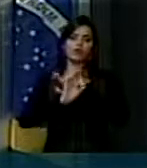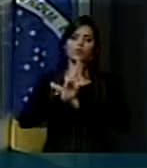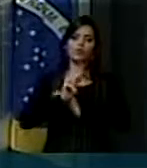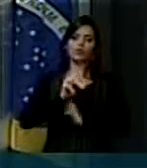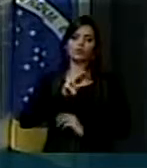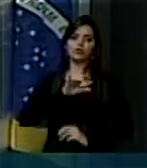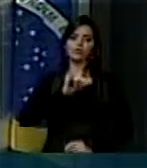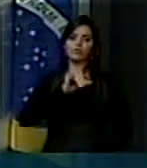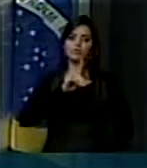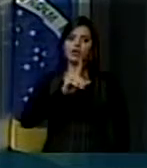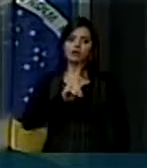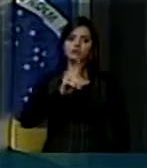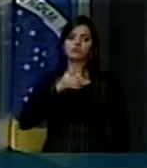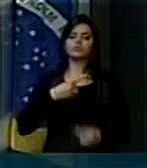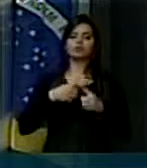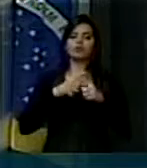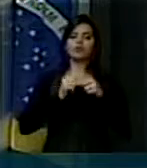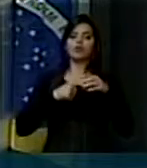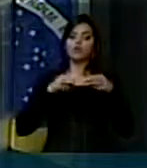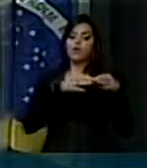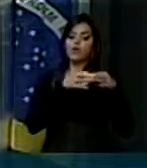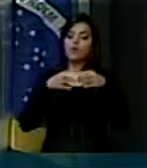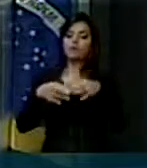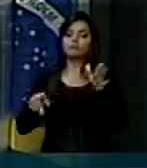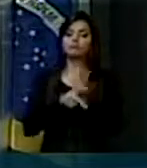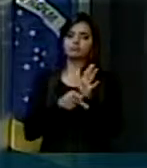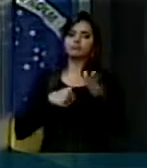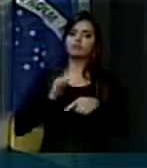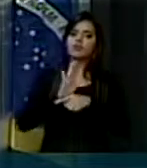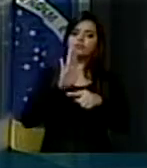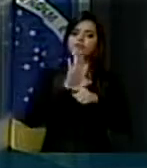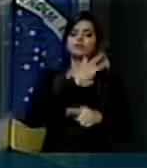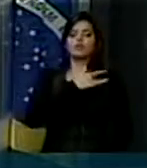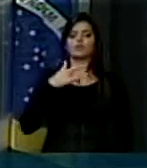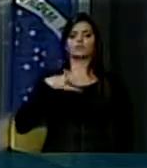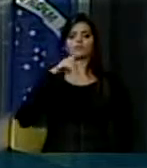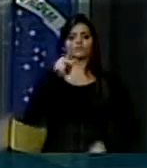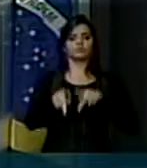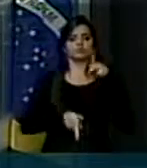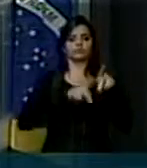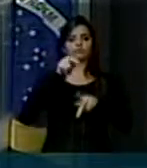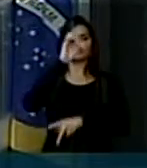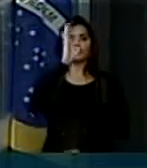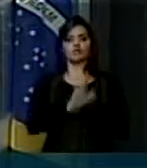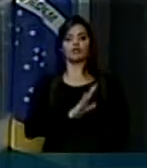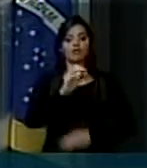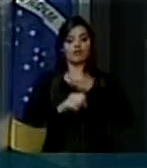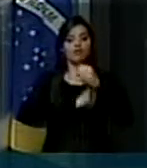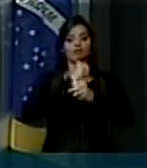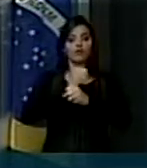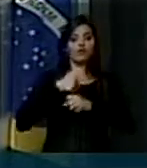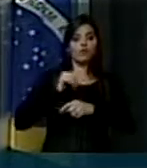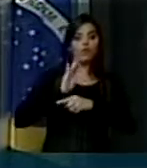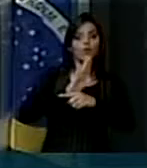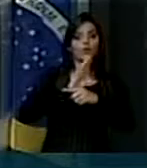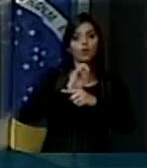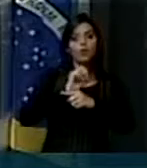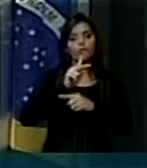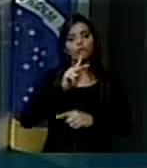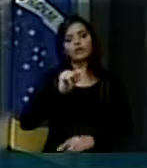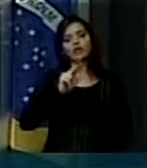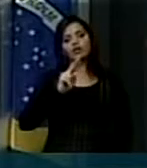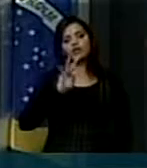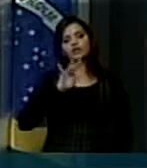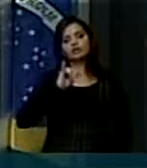de, através do cooperativismo, prestar assistência à saúde da população brasileira. E esse ano é o ano internacional do cooperativismo, com a